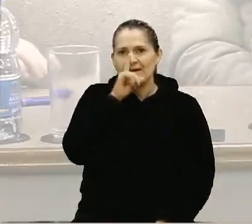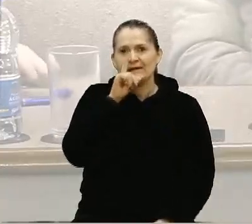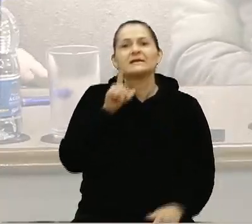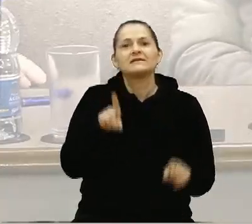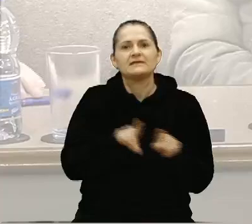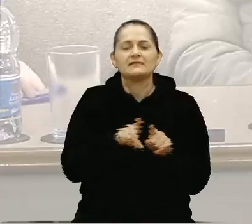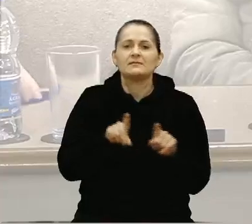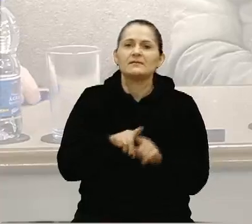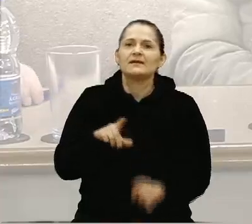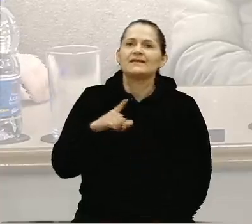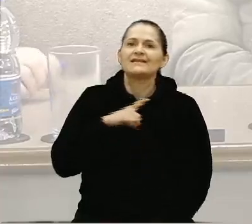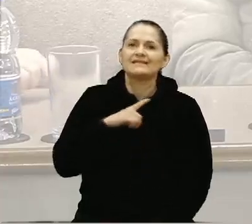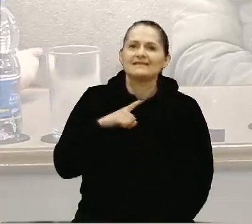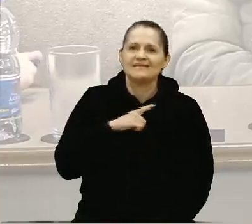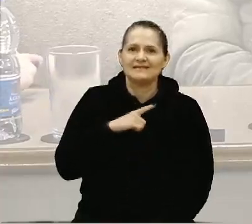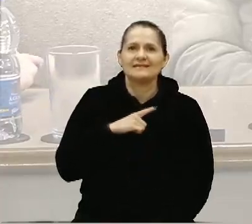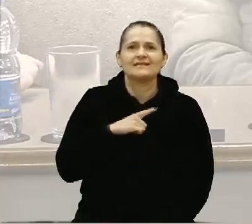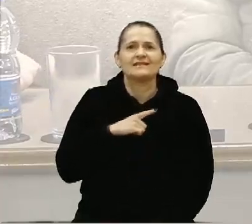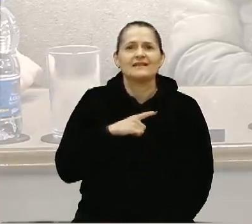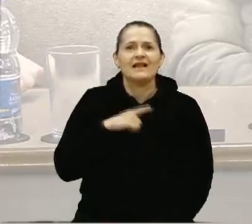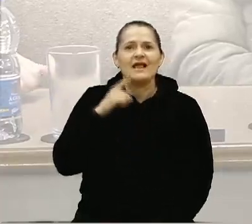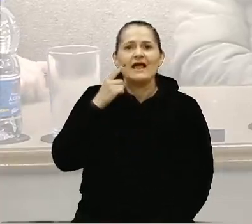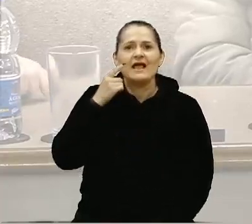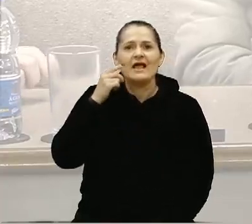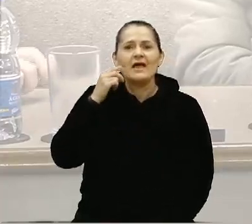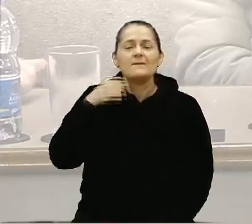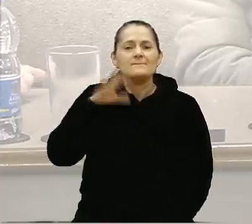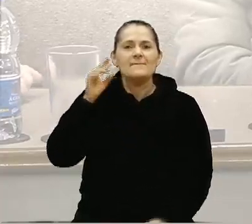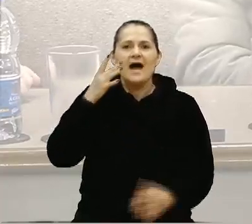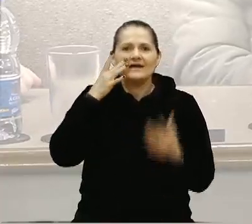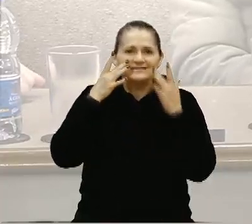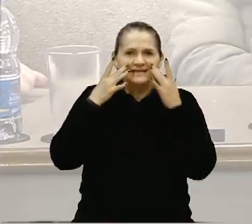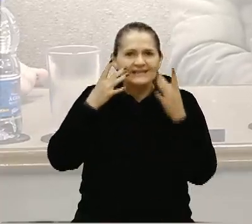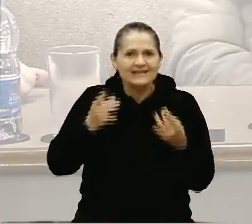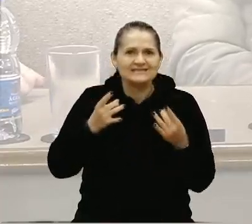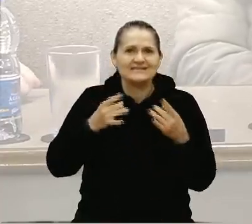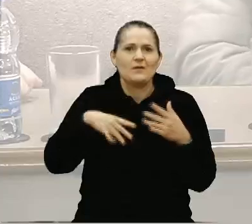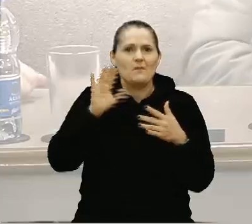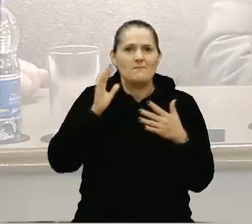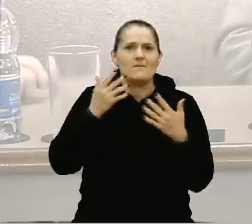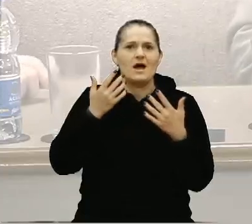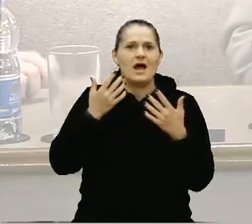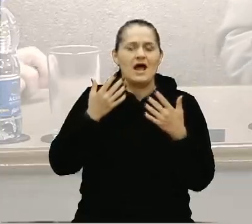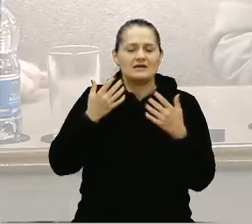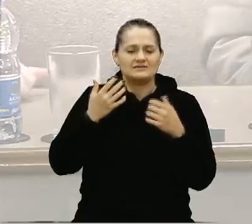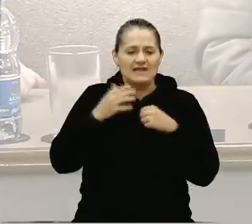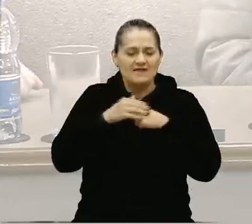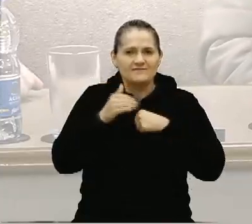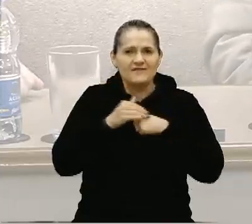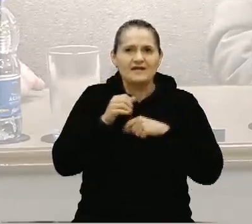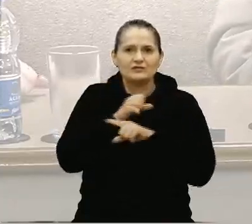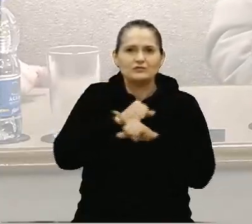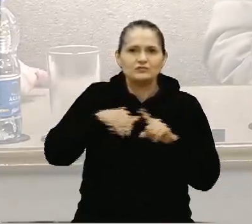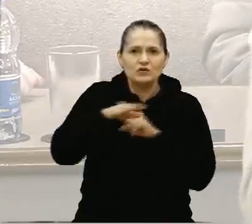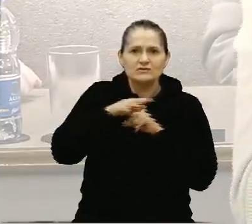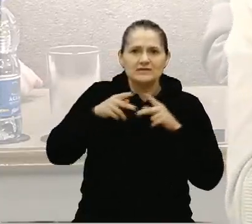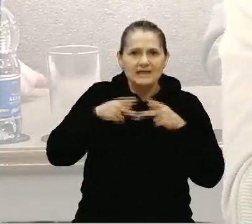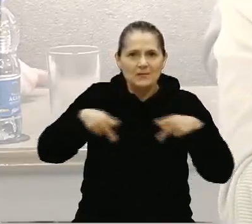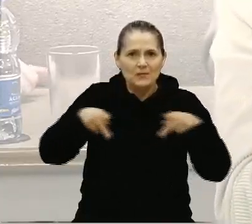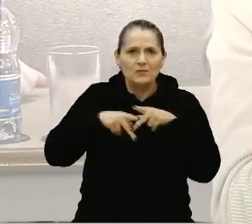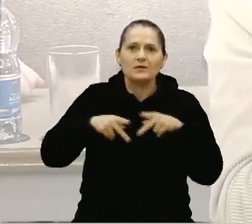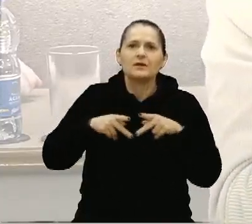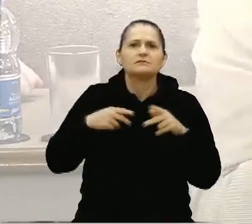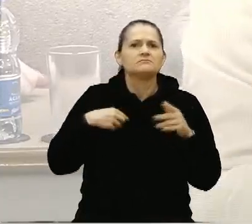um olhar mais aprofundado e afetivo da sociedade e da população. Era isso?